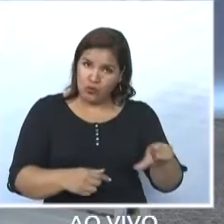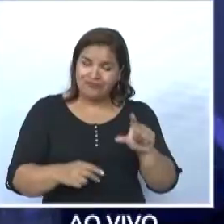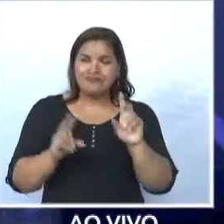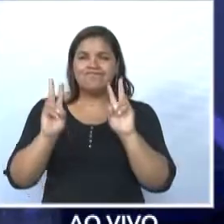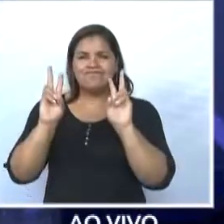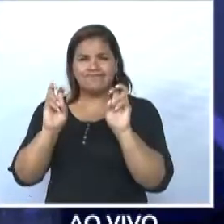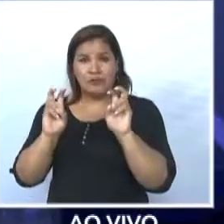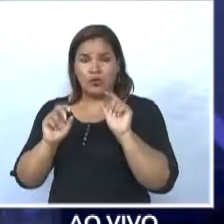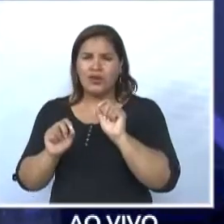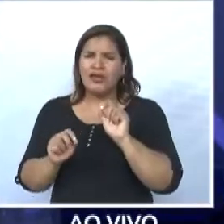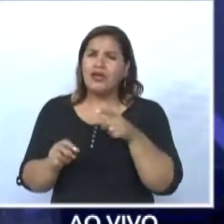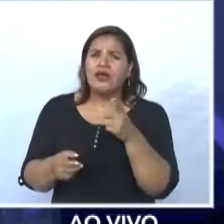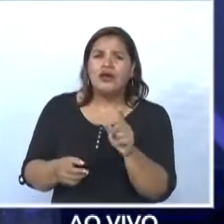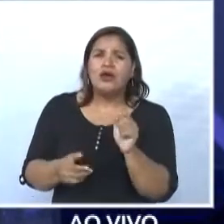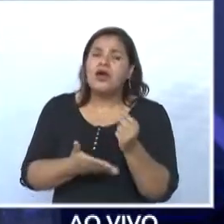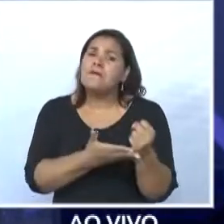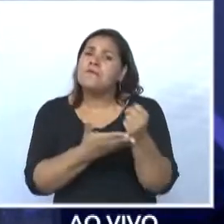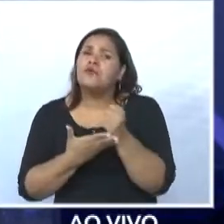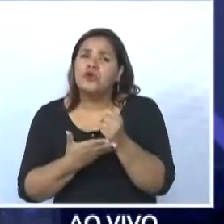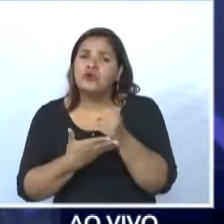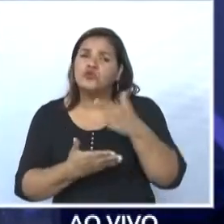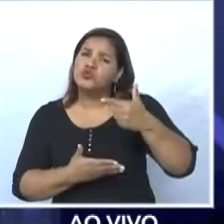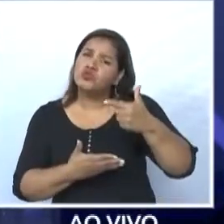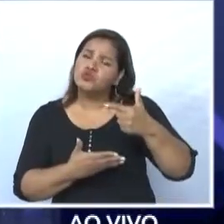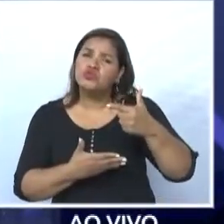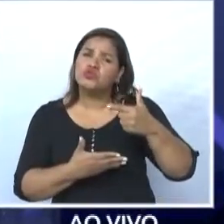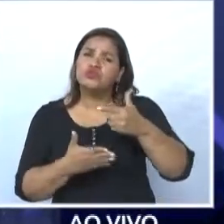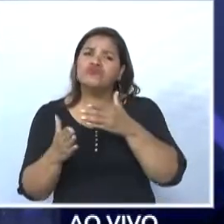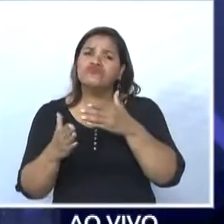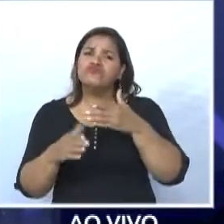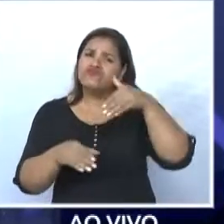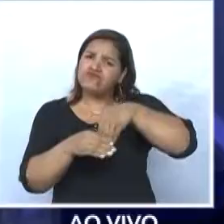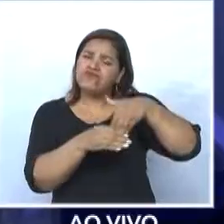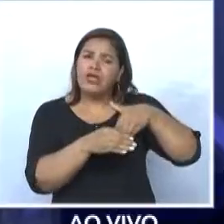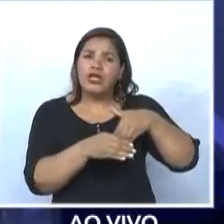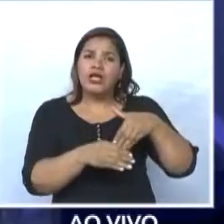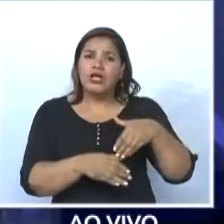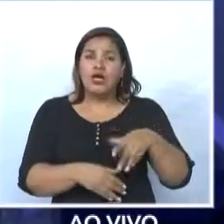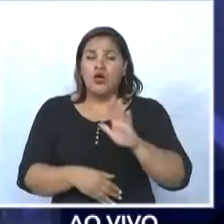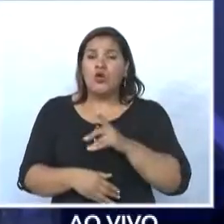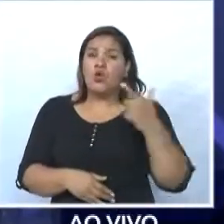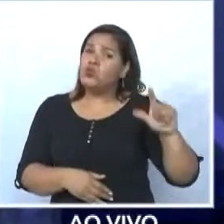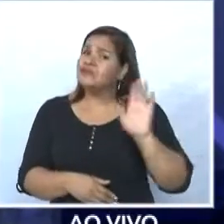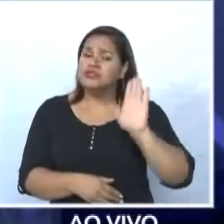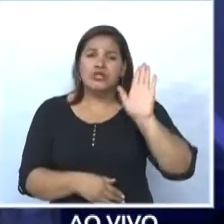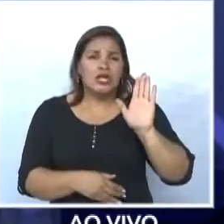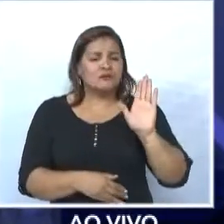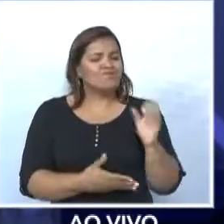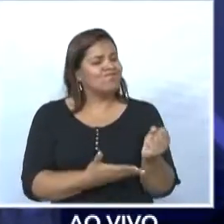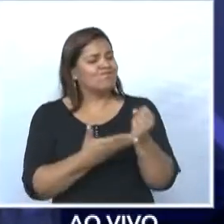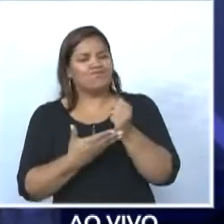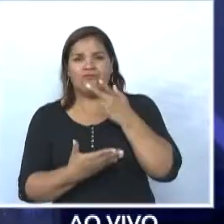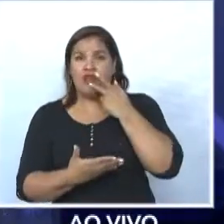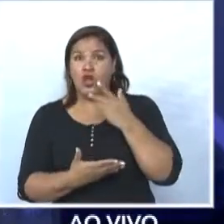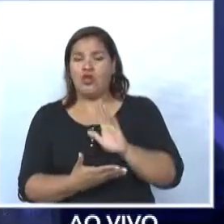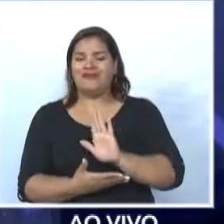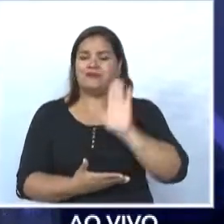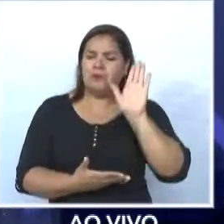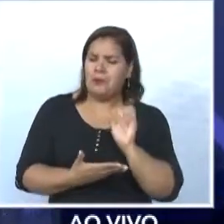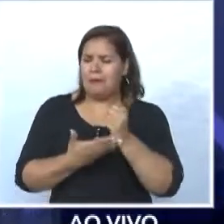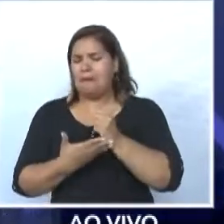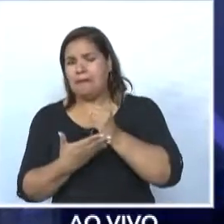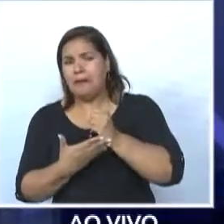o apoio nesse segundo turno. Muitos candidatos não declararam apoio nem ao senhor e nem a outra candidata. Isso